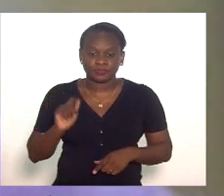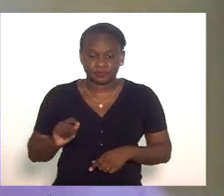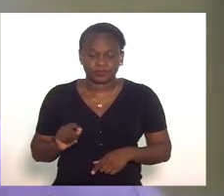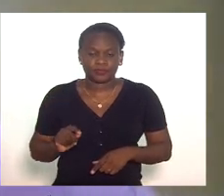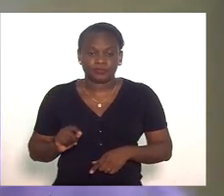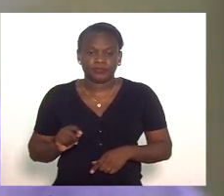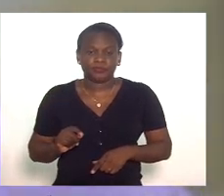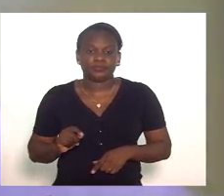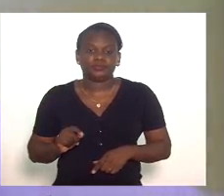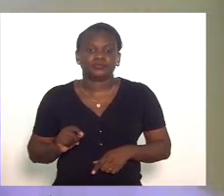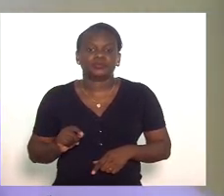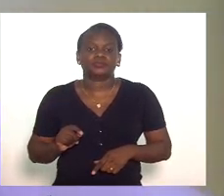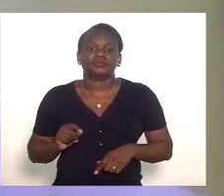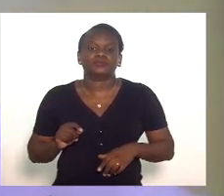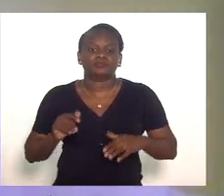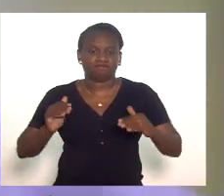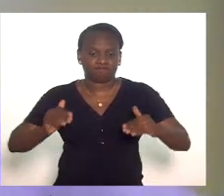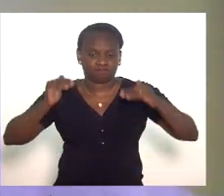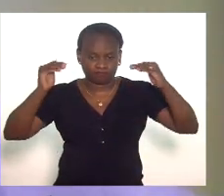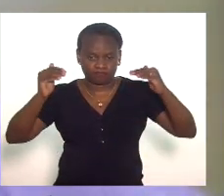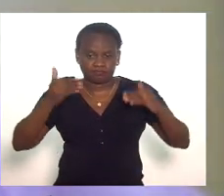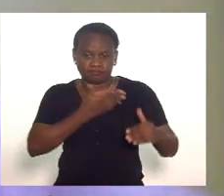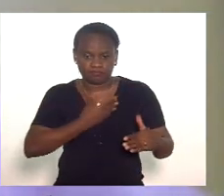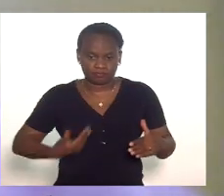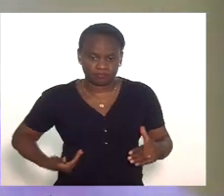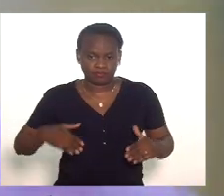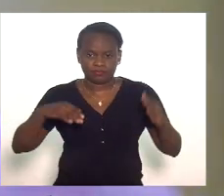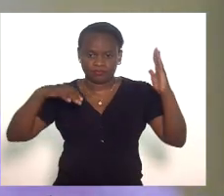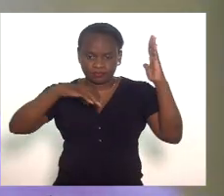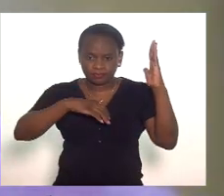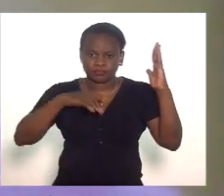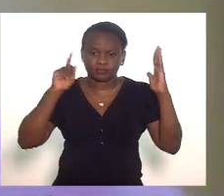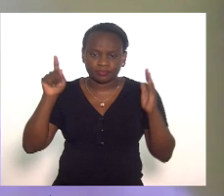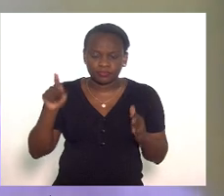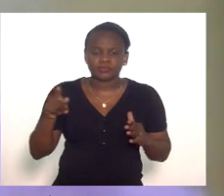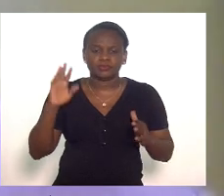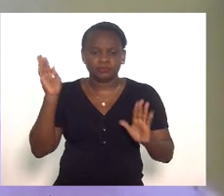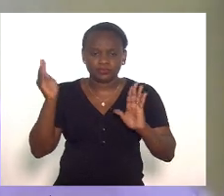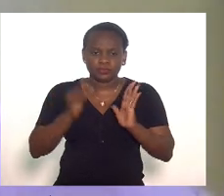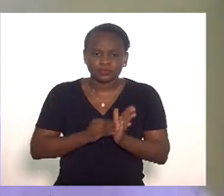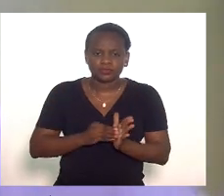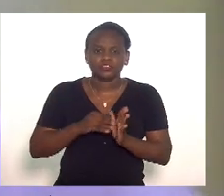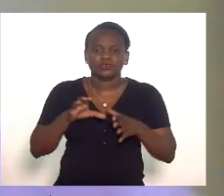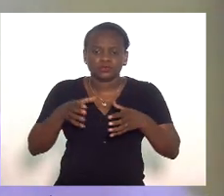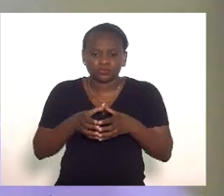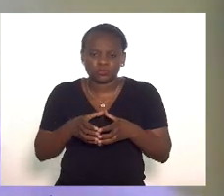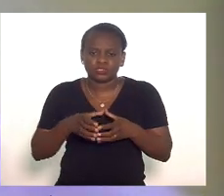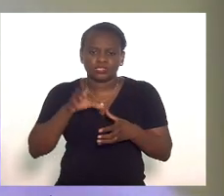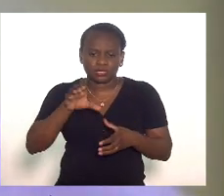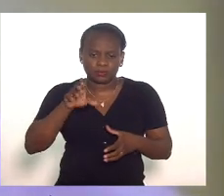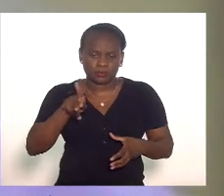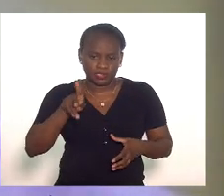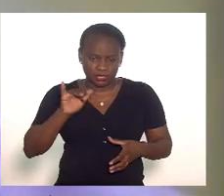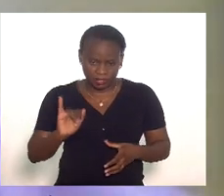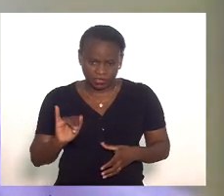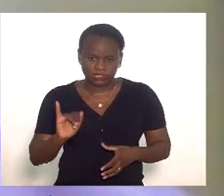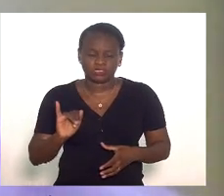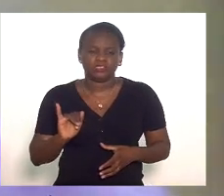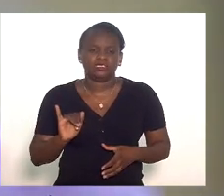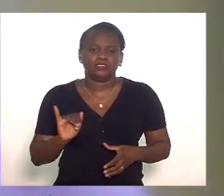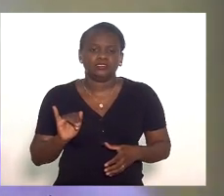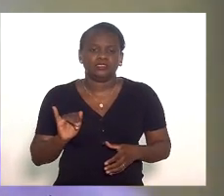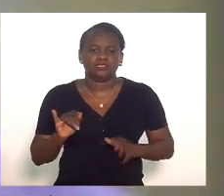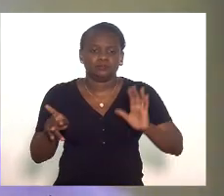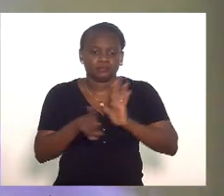a câmara alta da república o senado federal instalou a comissão parlamentar de inquérito